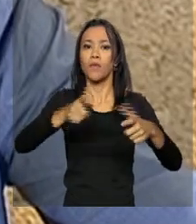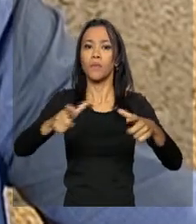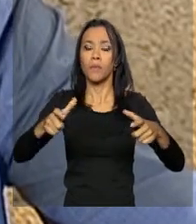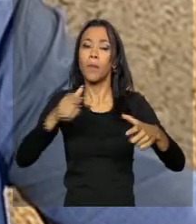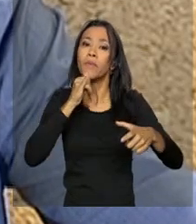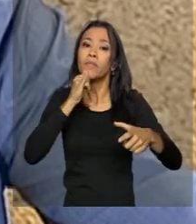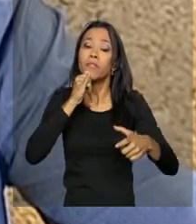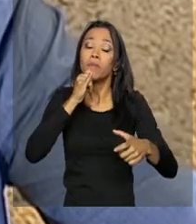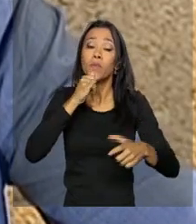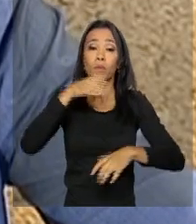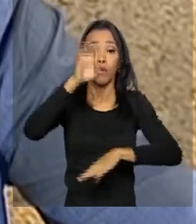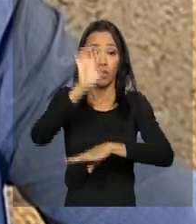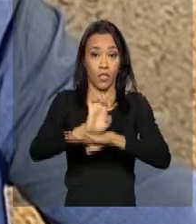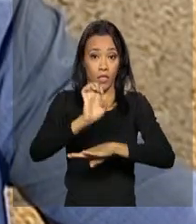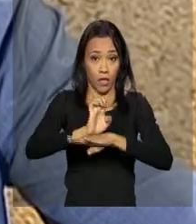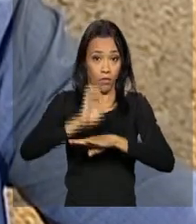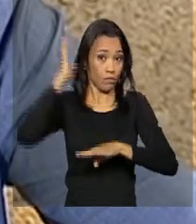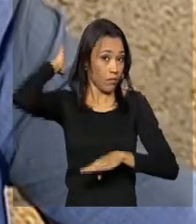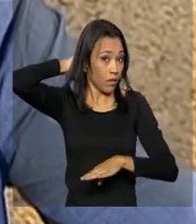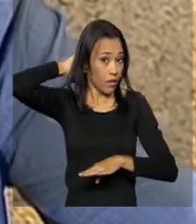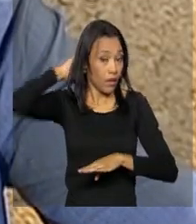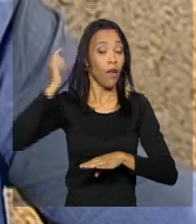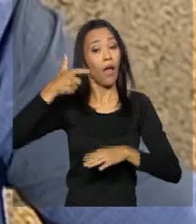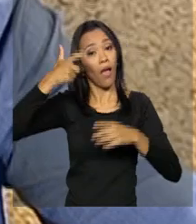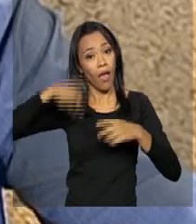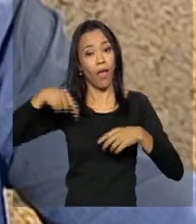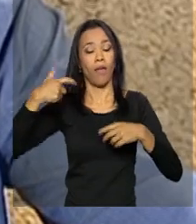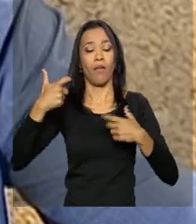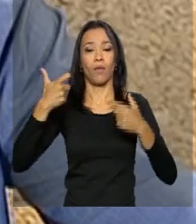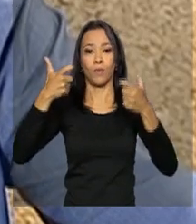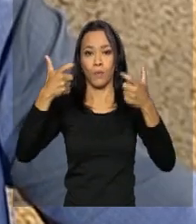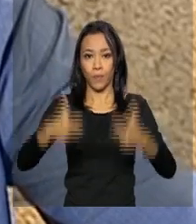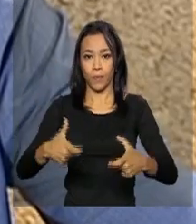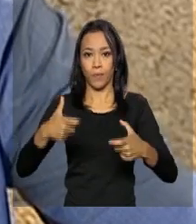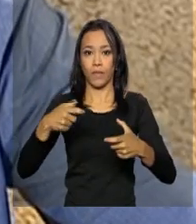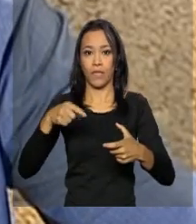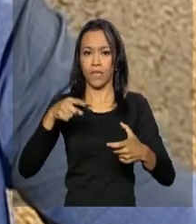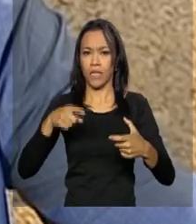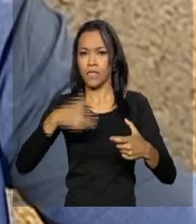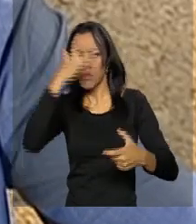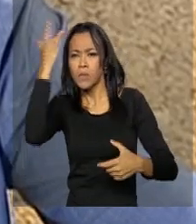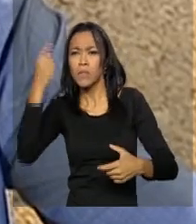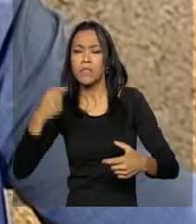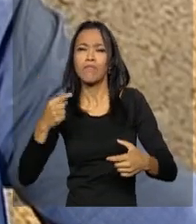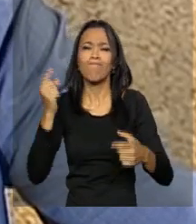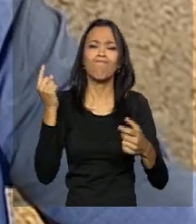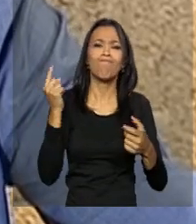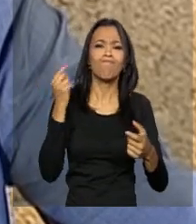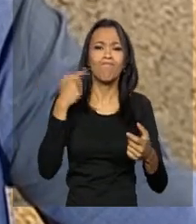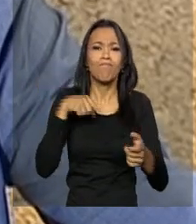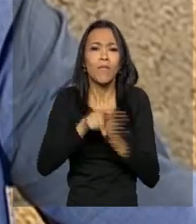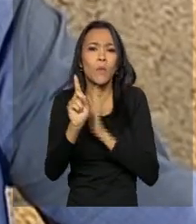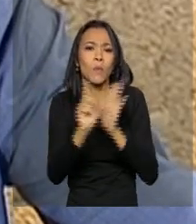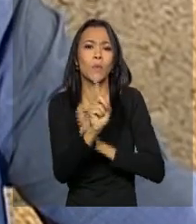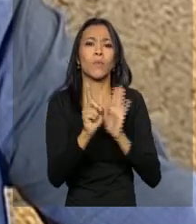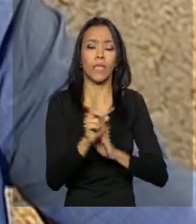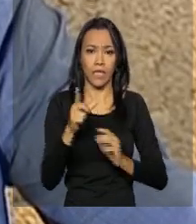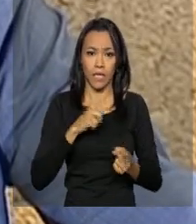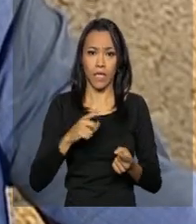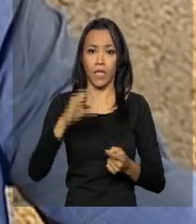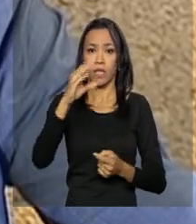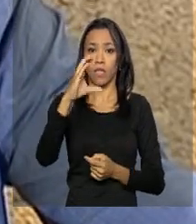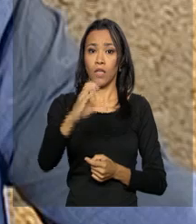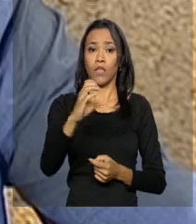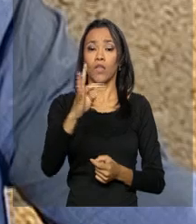do Pará, por exemplo, um dos grandes questionamentos no Estado do Pará é que o Estado do Pará tem Tucuruí,